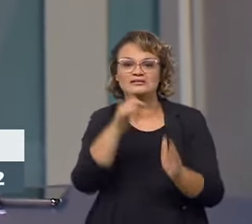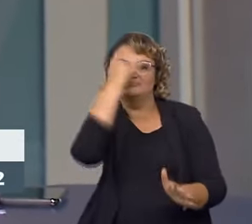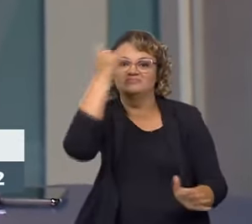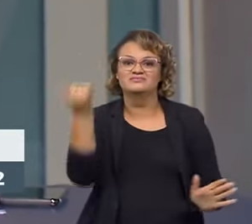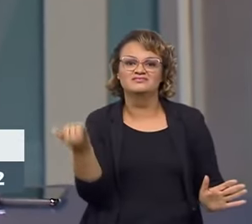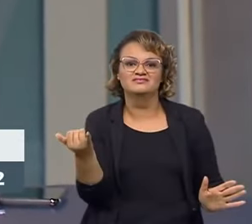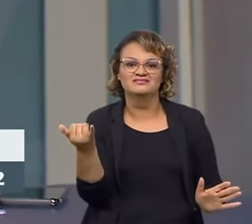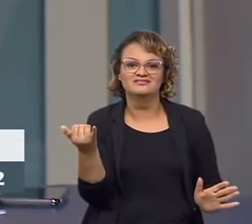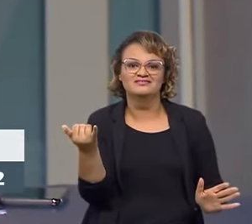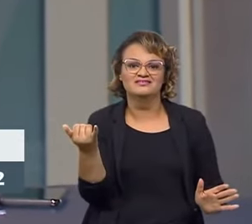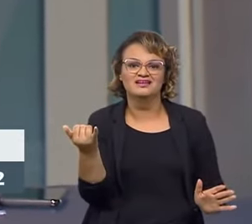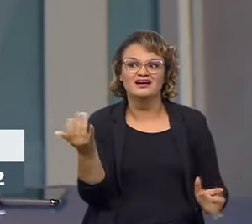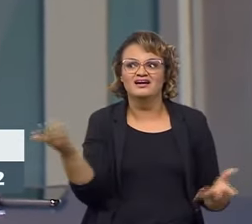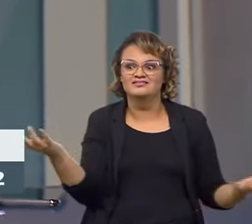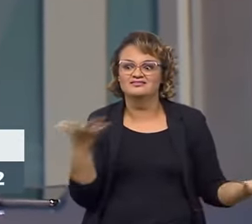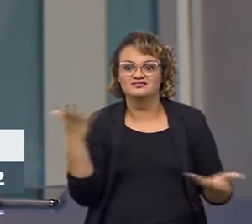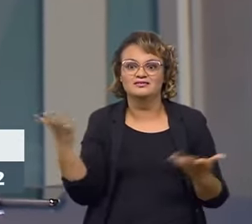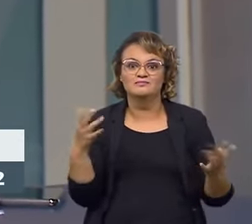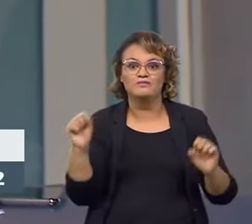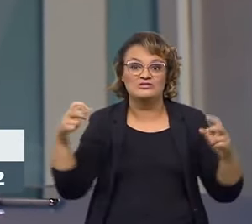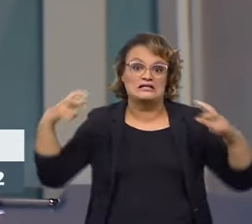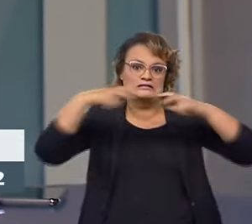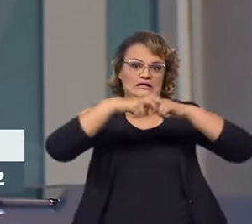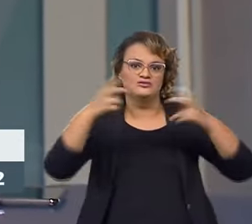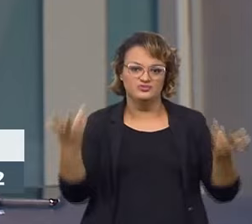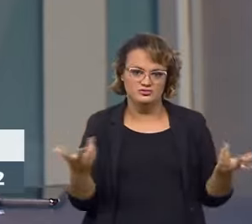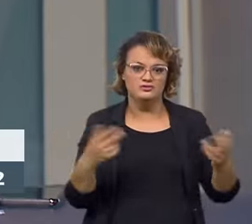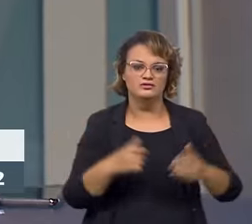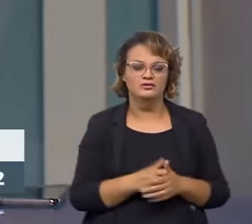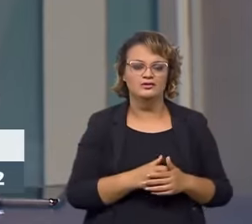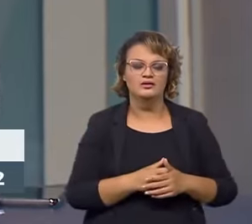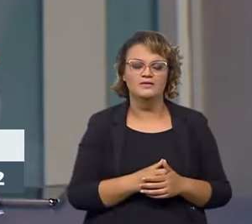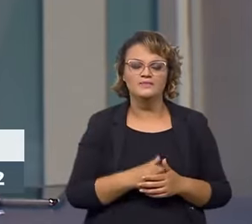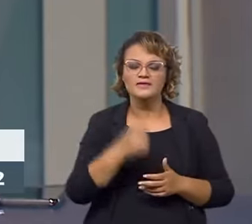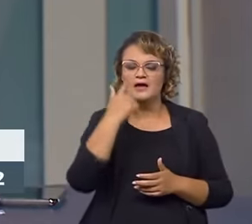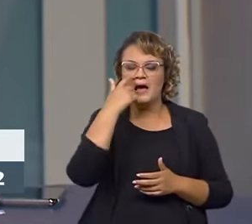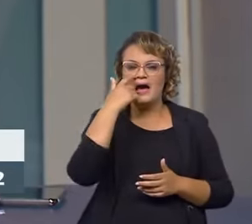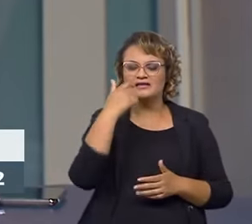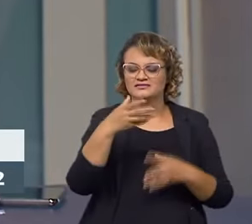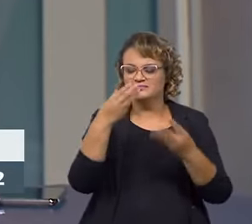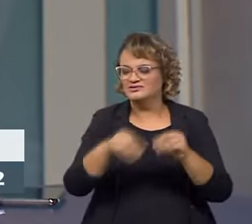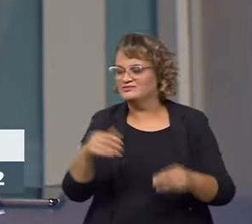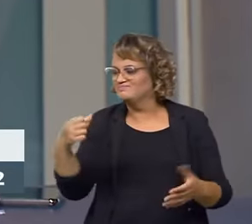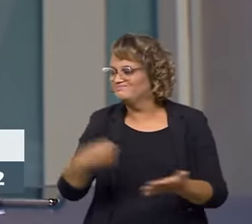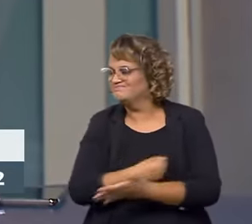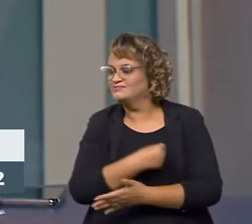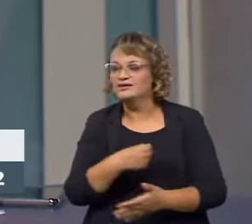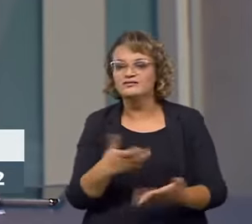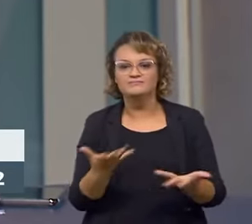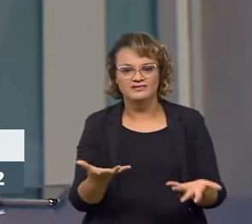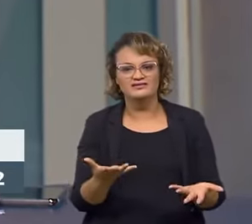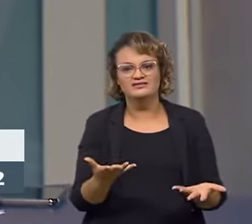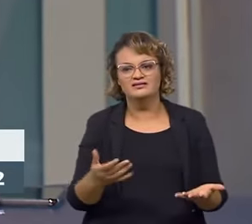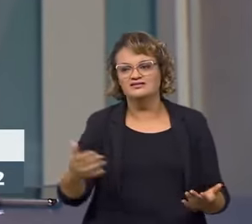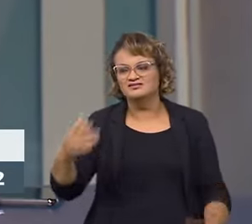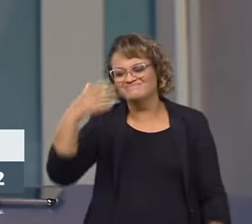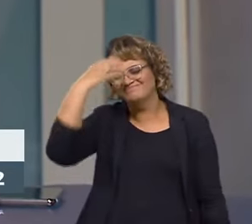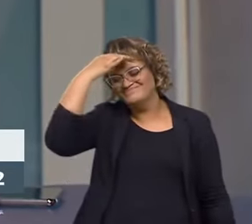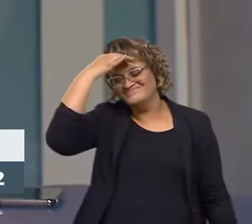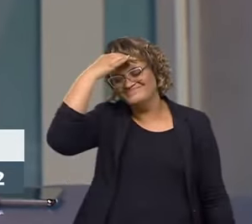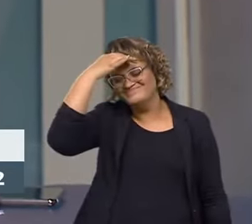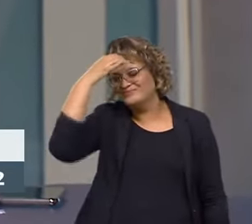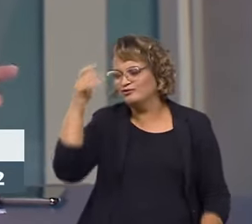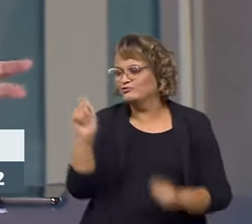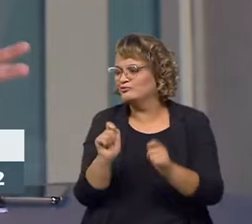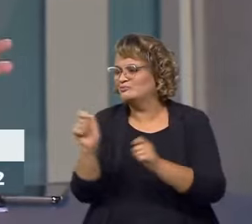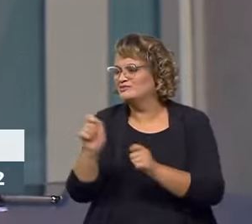sem qualquer controle, como é que fica, um acidente que pode causar. Mesmo que seja só dando materiais, mas já perdeu toda a economia